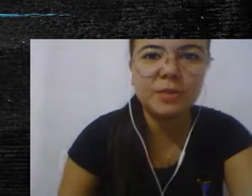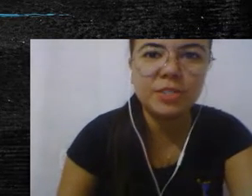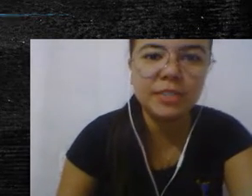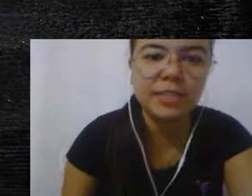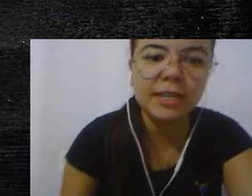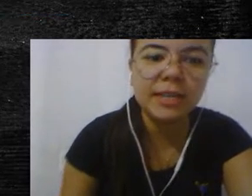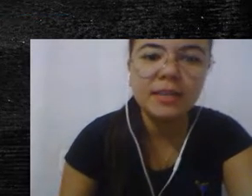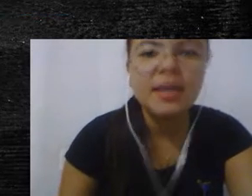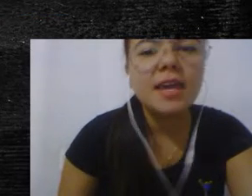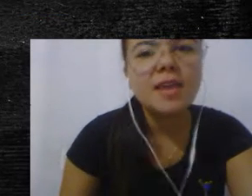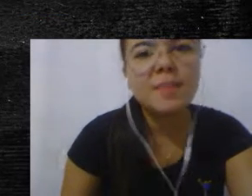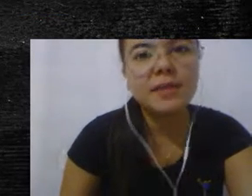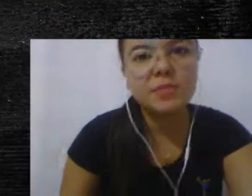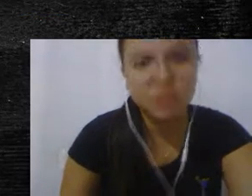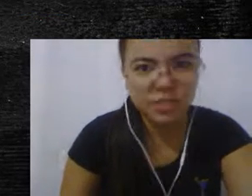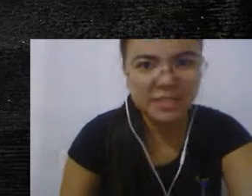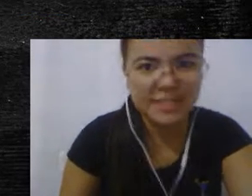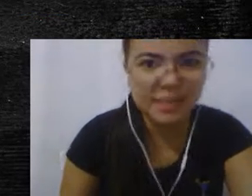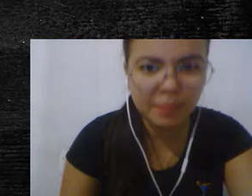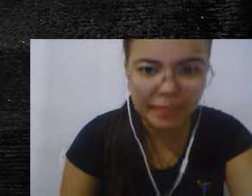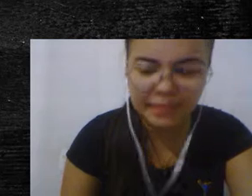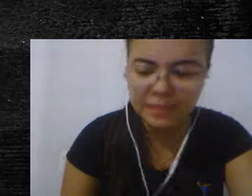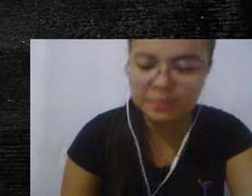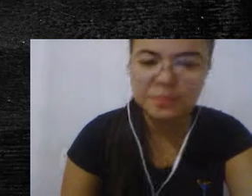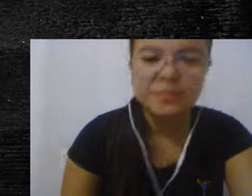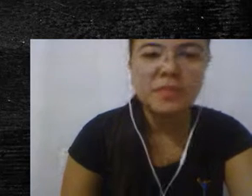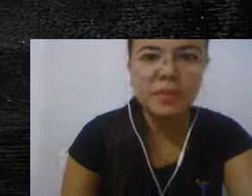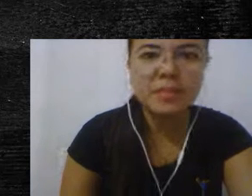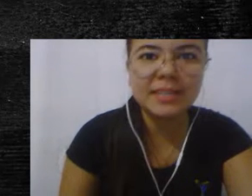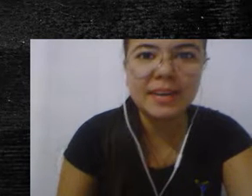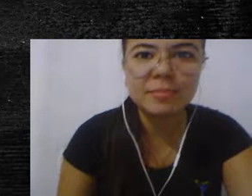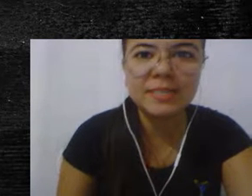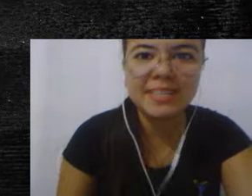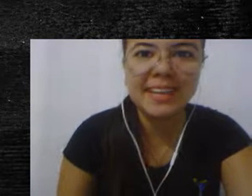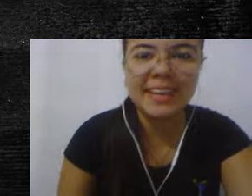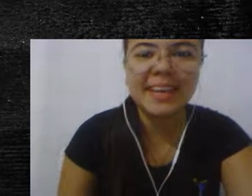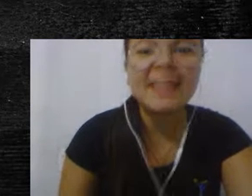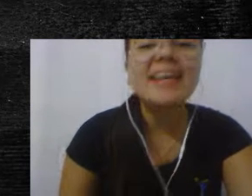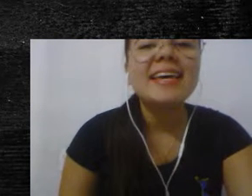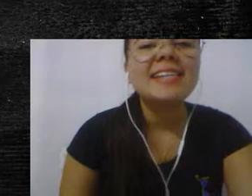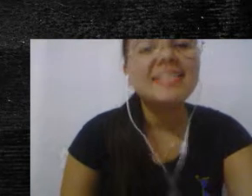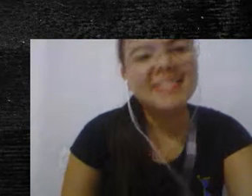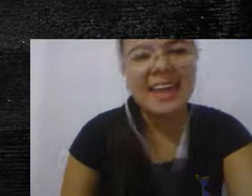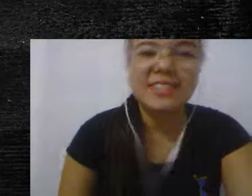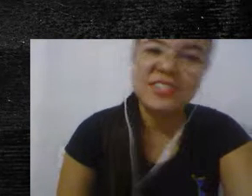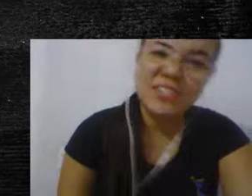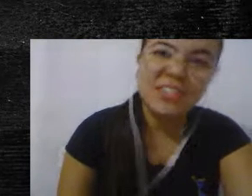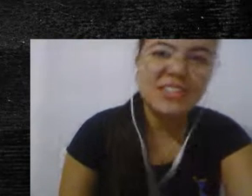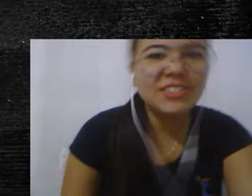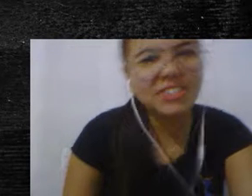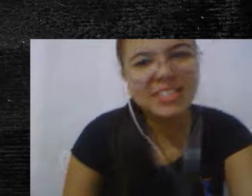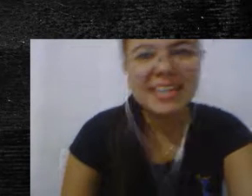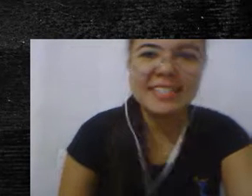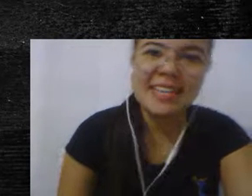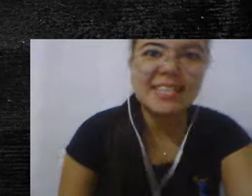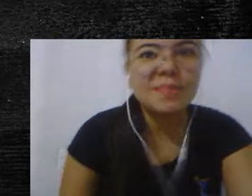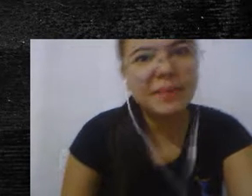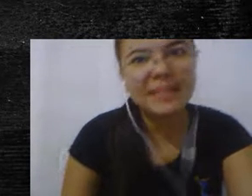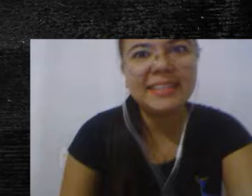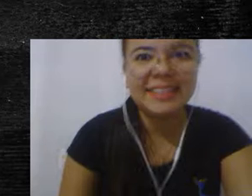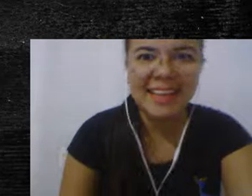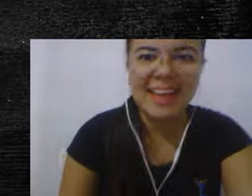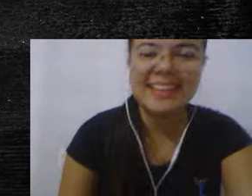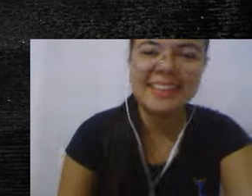pela rotina e pelos dias da semana. Vamos cantar a musiquinha? Sete dias a